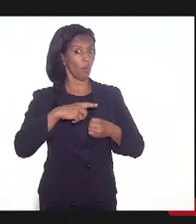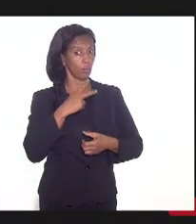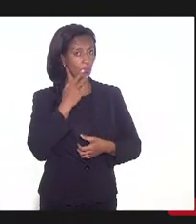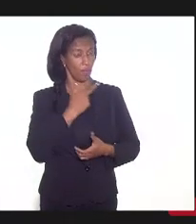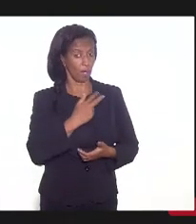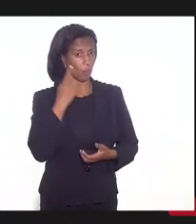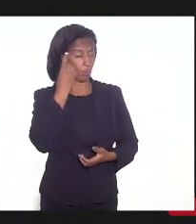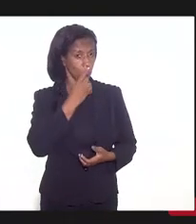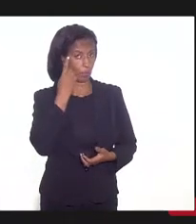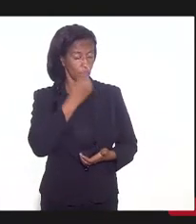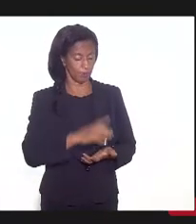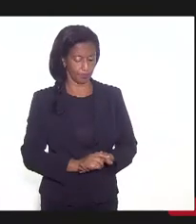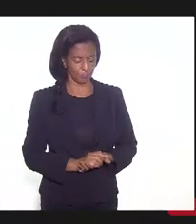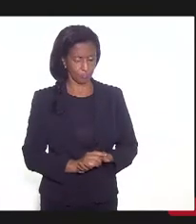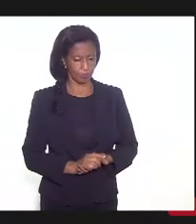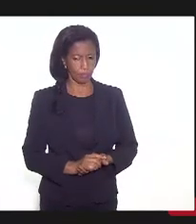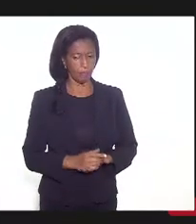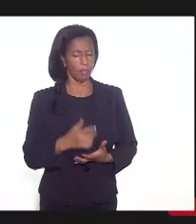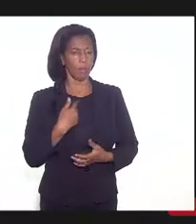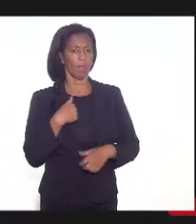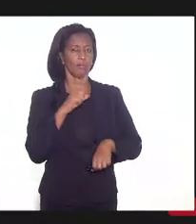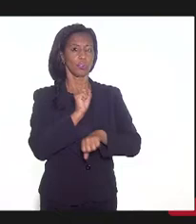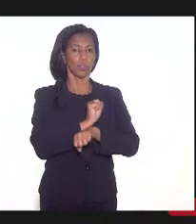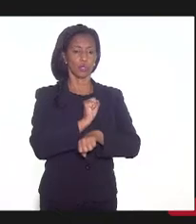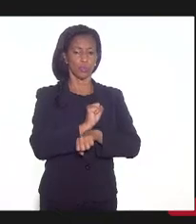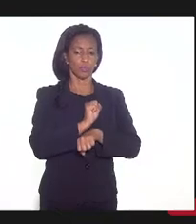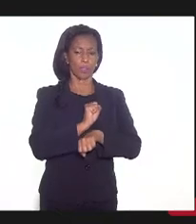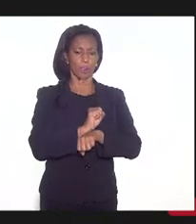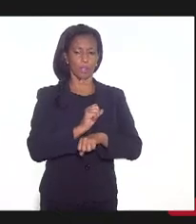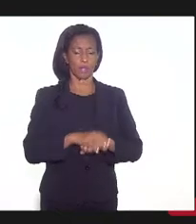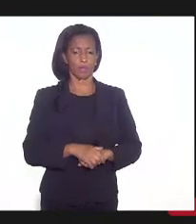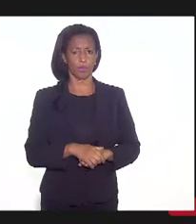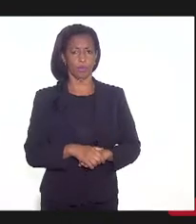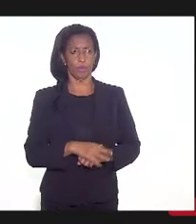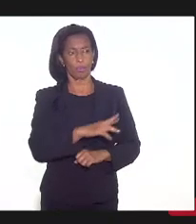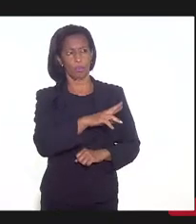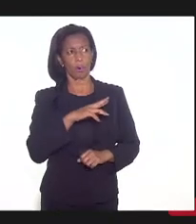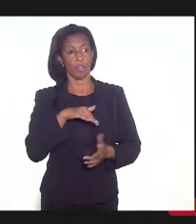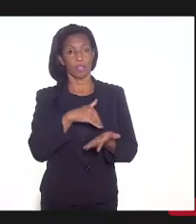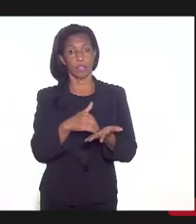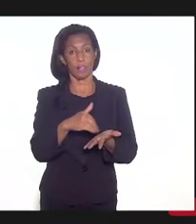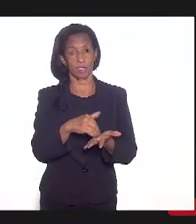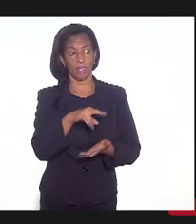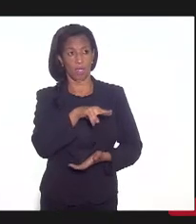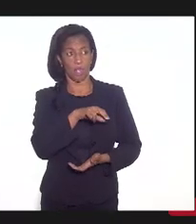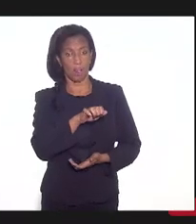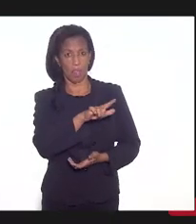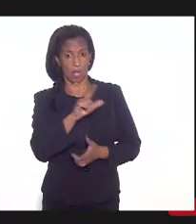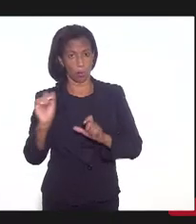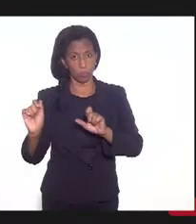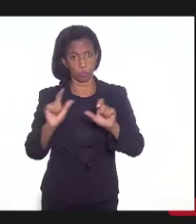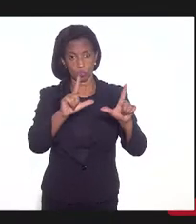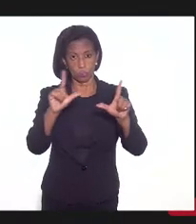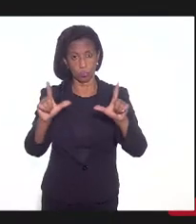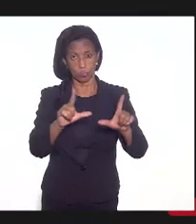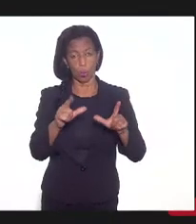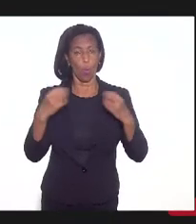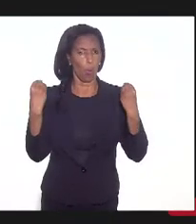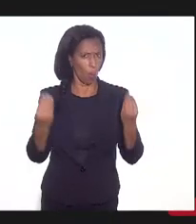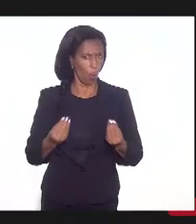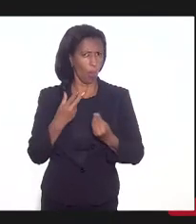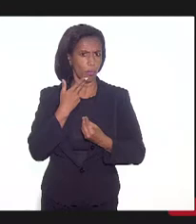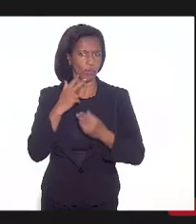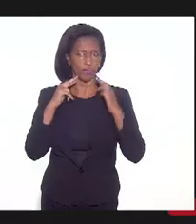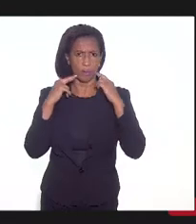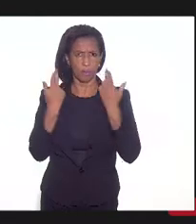A gente estava aguardando a prejeção do deputado do secretário Nelson Rocha, que como eu já disse em plenário, partir